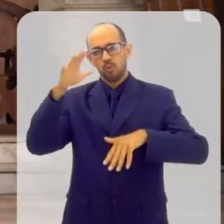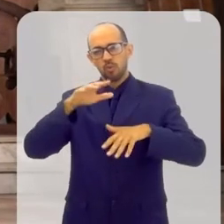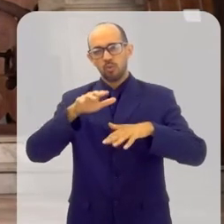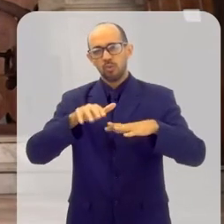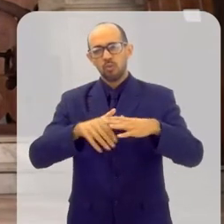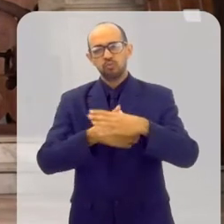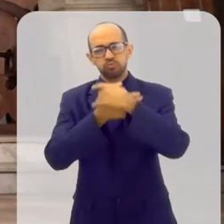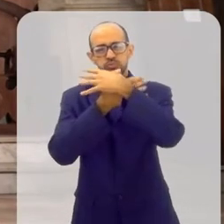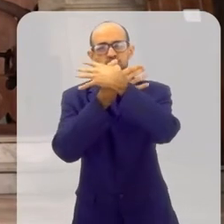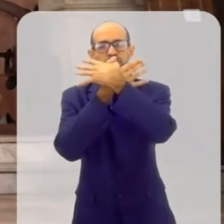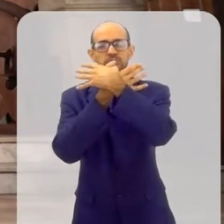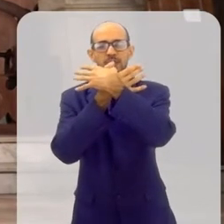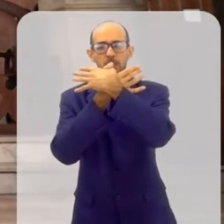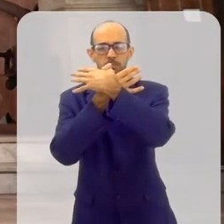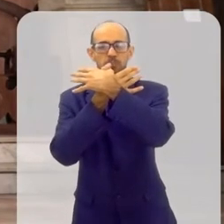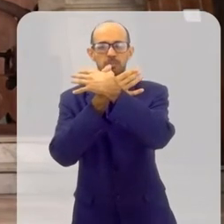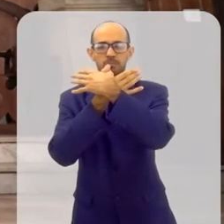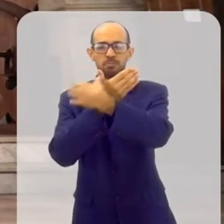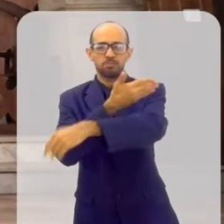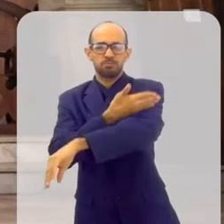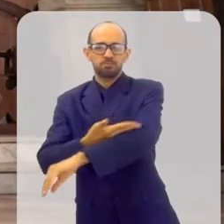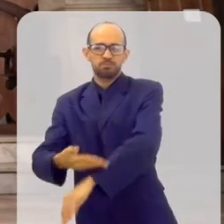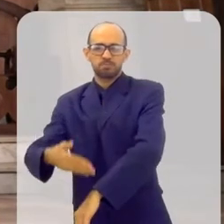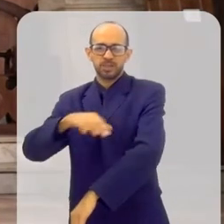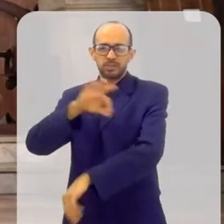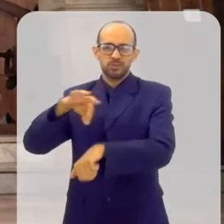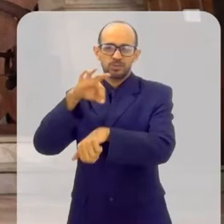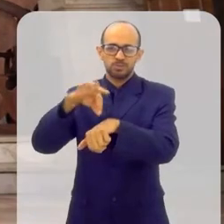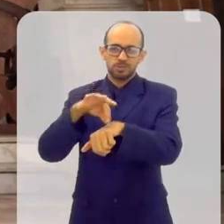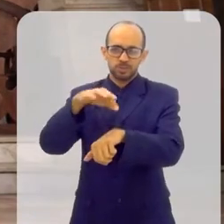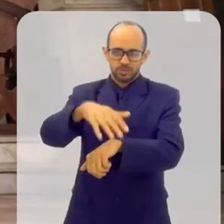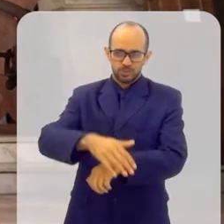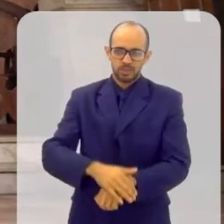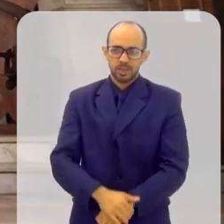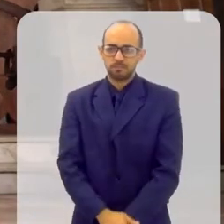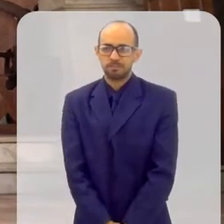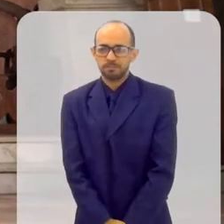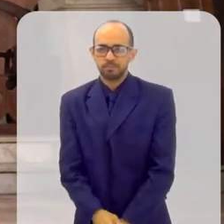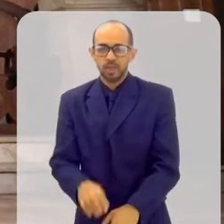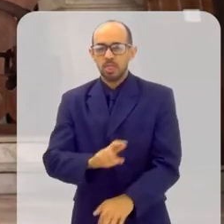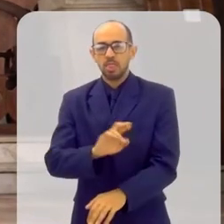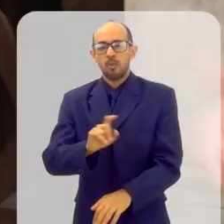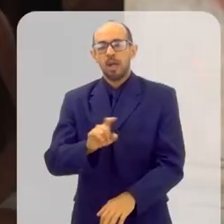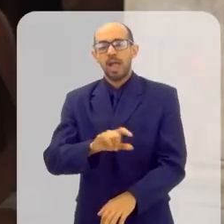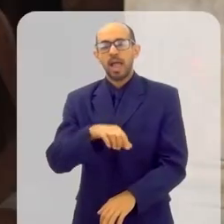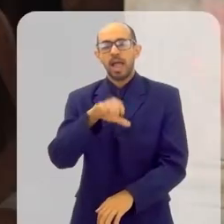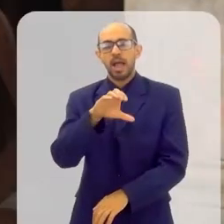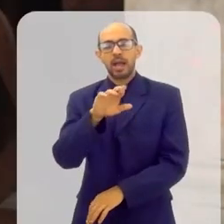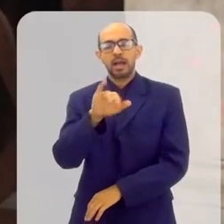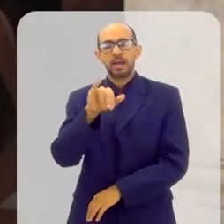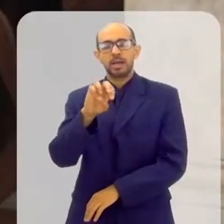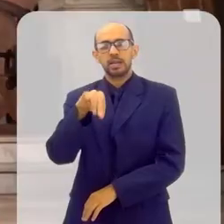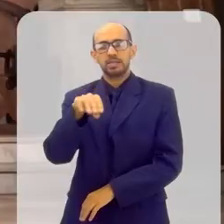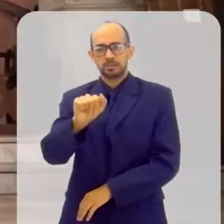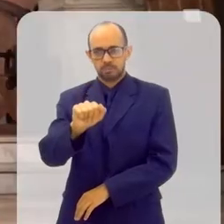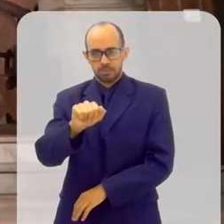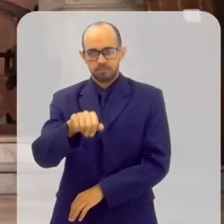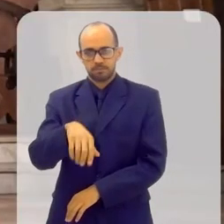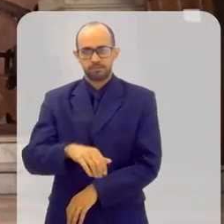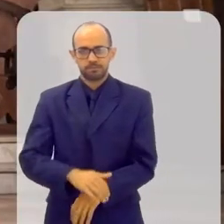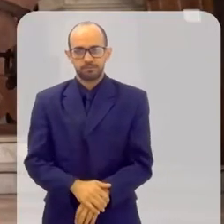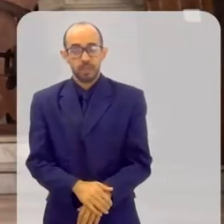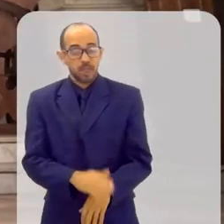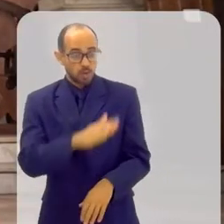já foi recebido no batismo e é confirmado ou selado, daí o selo, na crisma. Só que no rito romano, só na